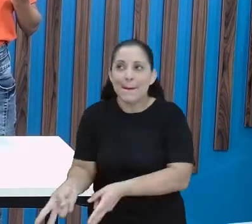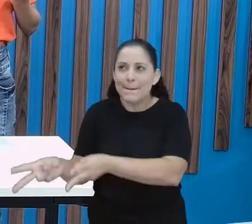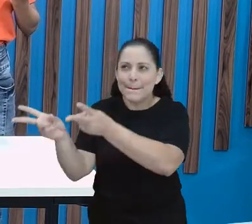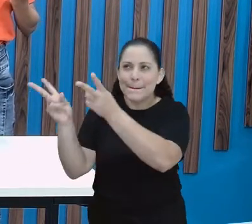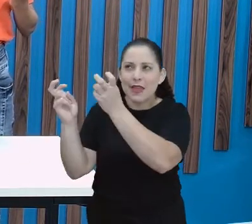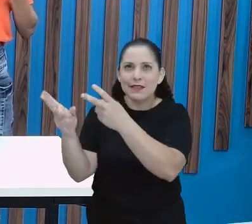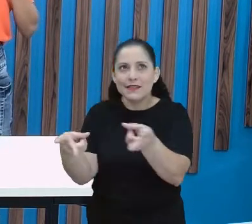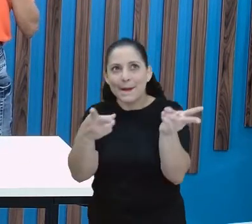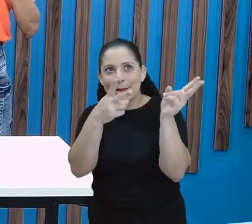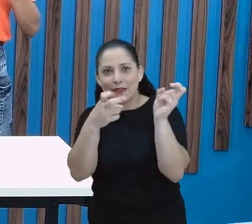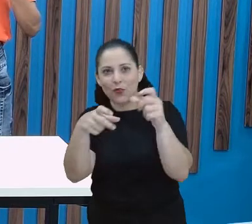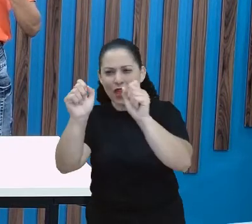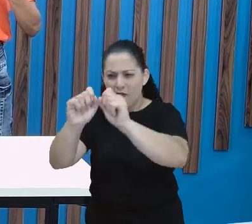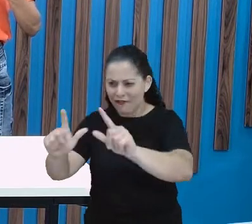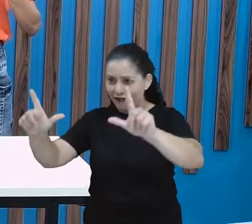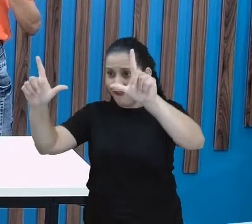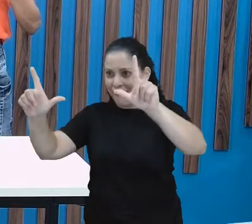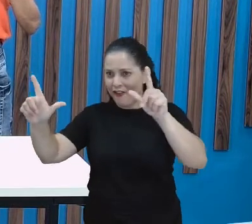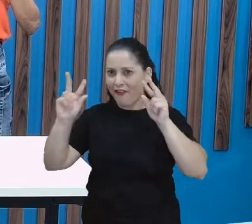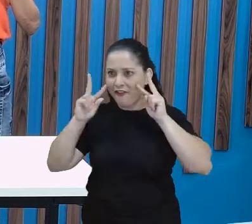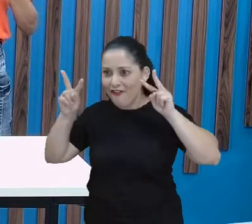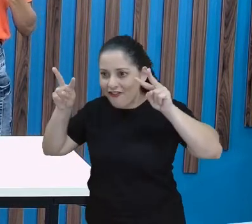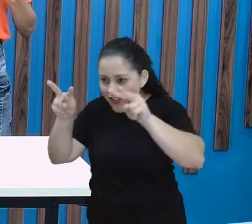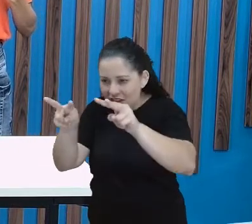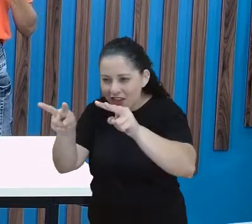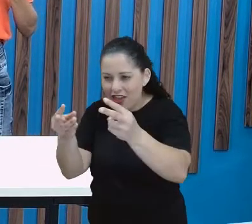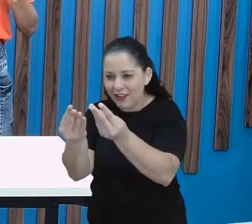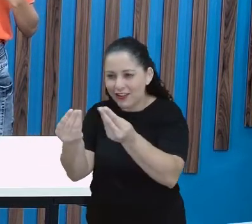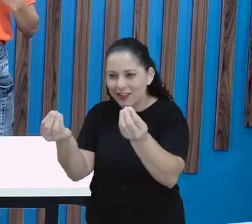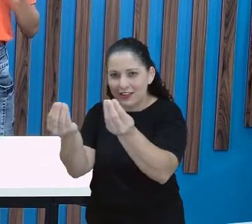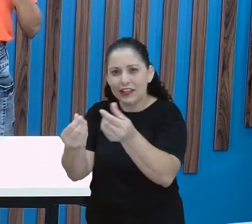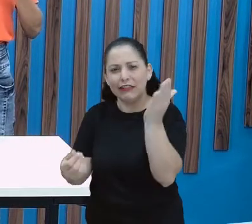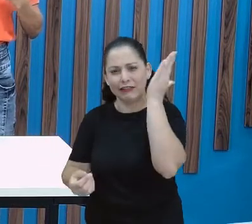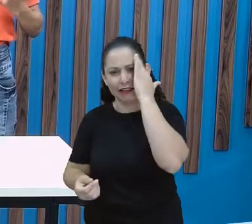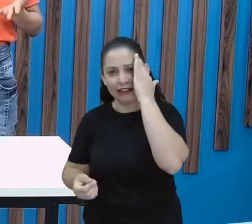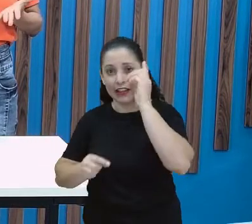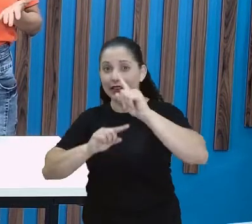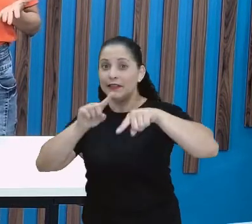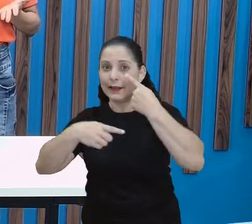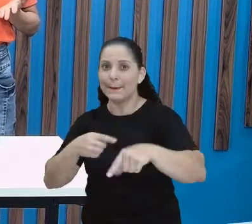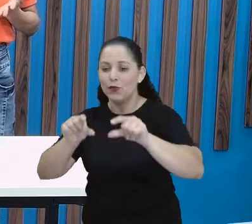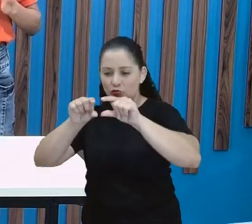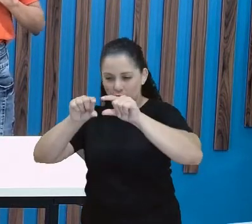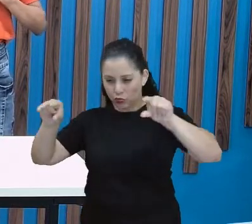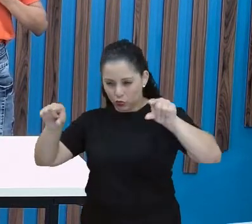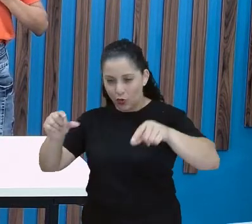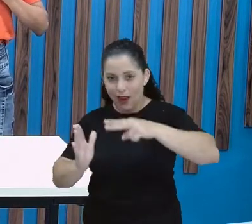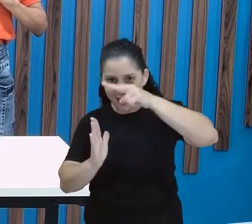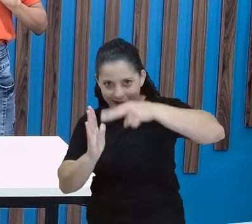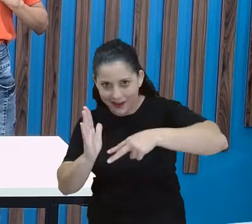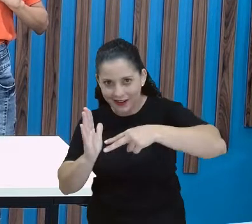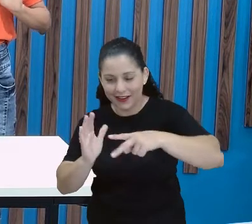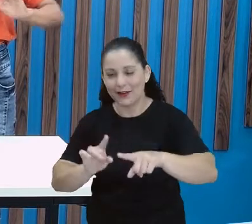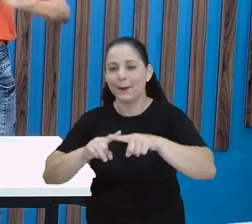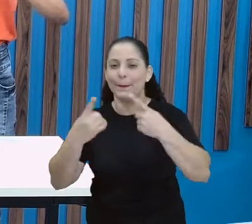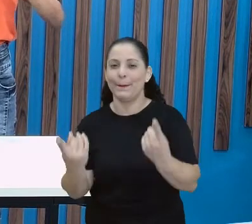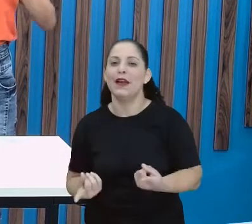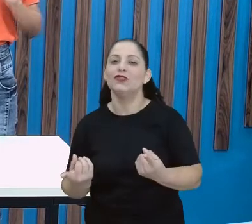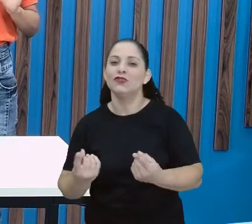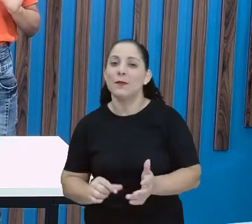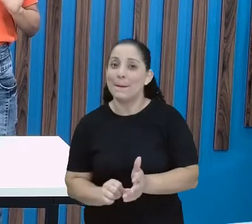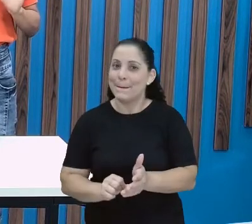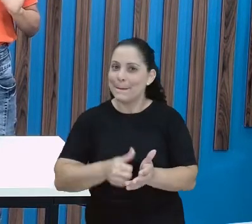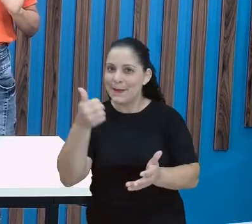imagem. Depois é que a gente se interessa em ler o texto para descobrir mais, não é? Mas, no geral, a gente